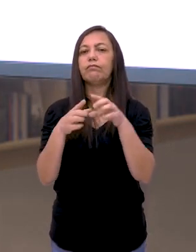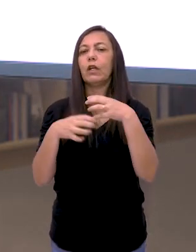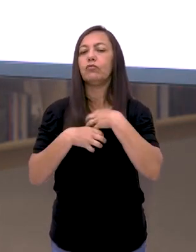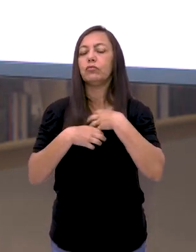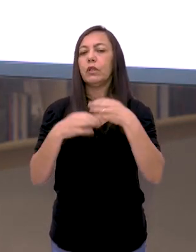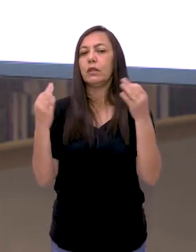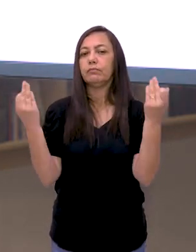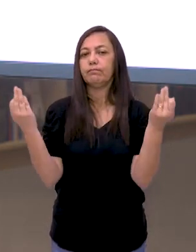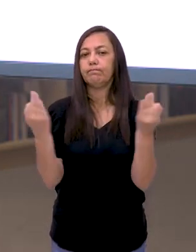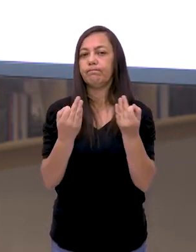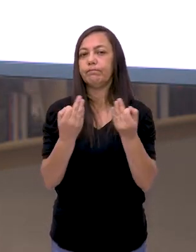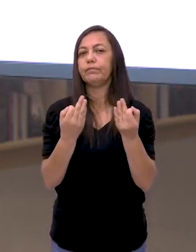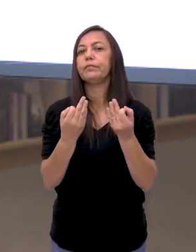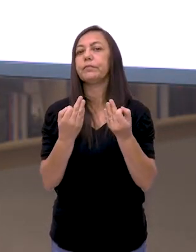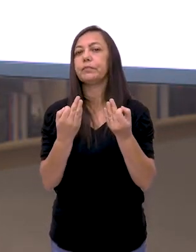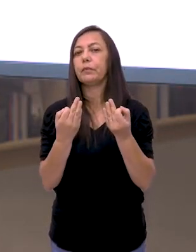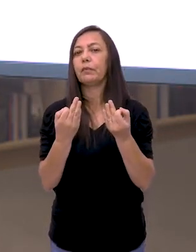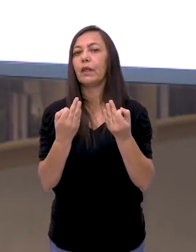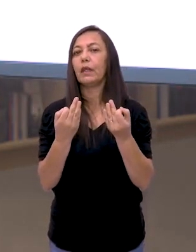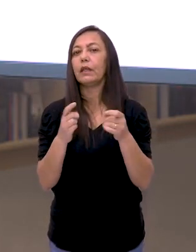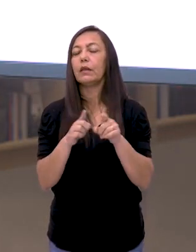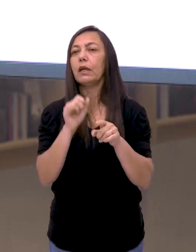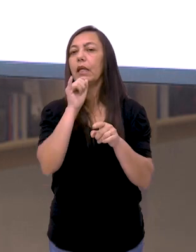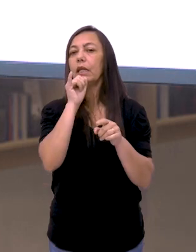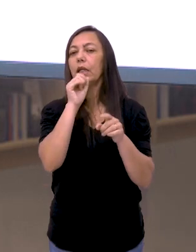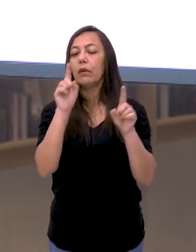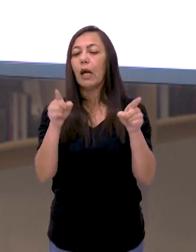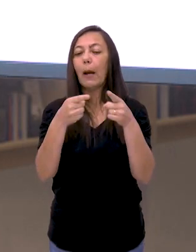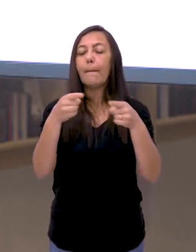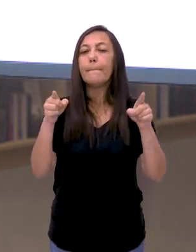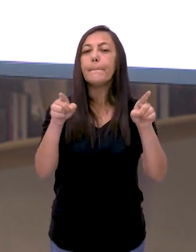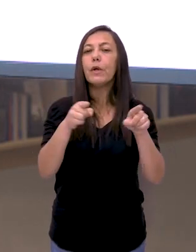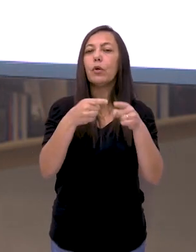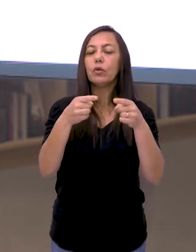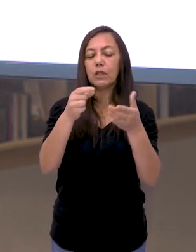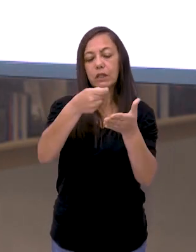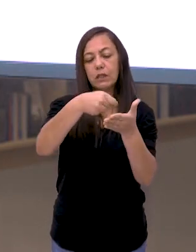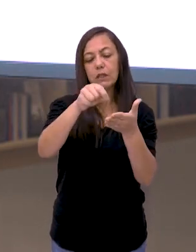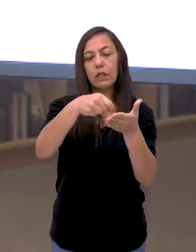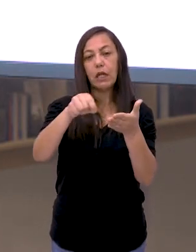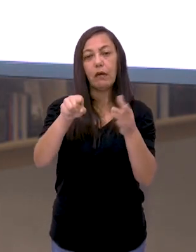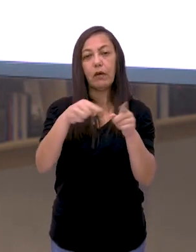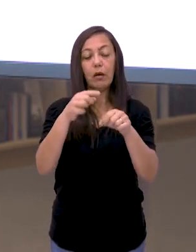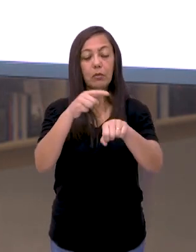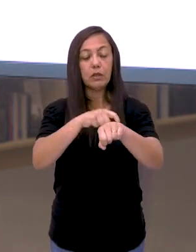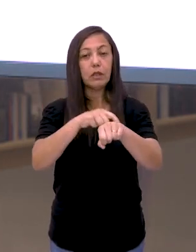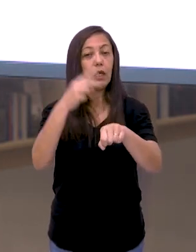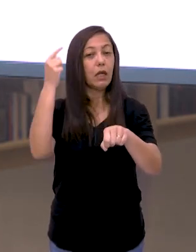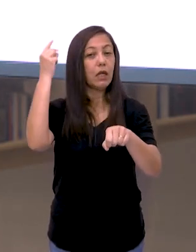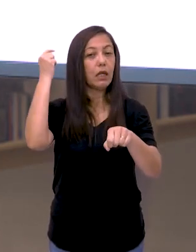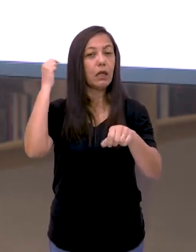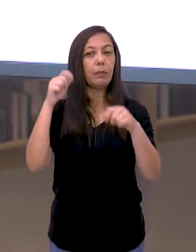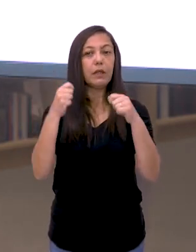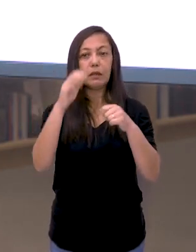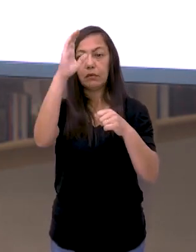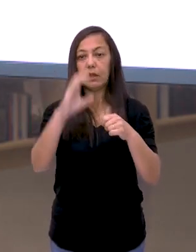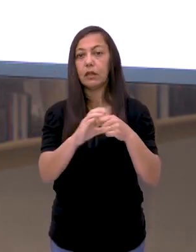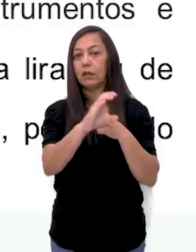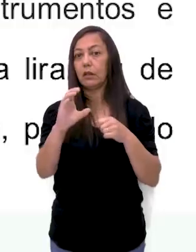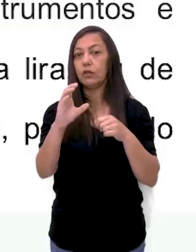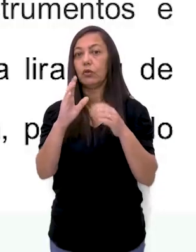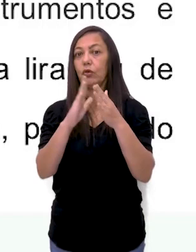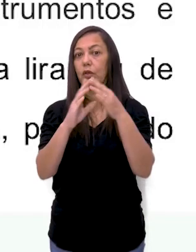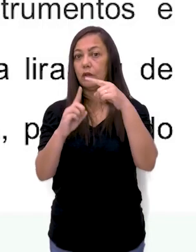perfeição. E, inclusive, para se gravar uma música nesse período, para se escrever uma música, tinha que ter autorização da Igreja Católica.